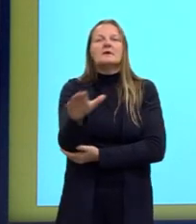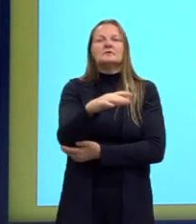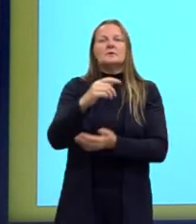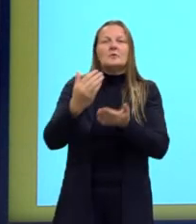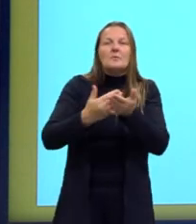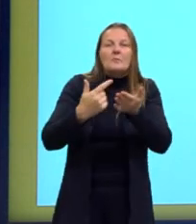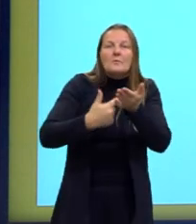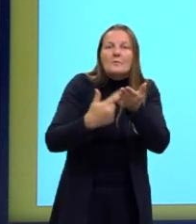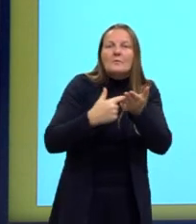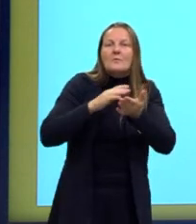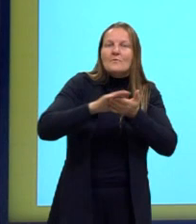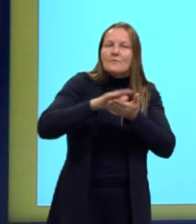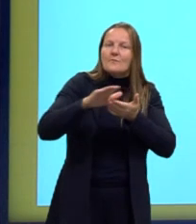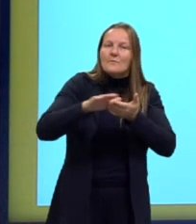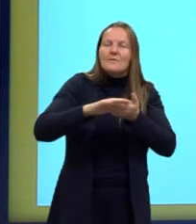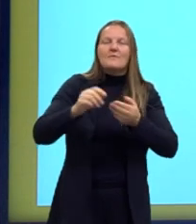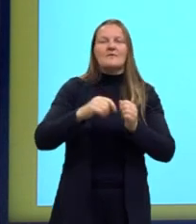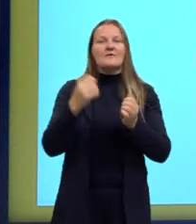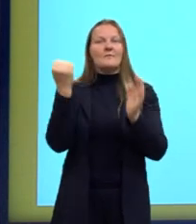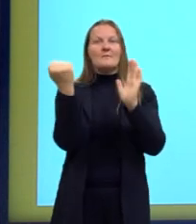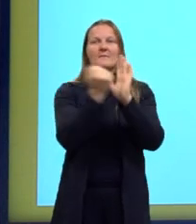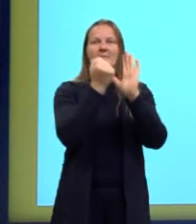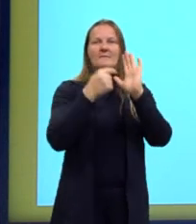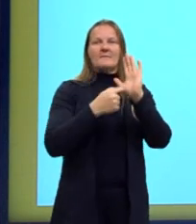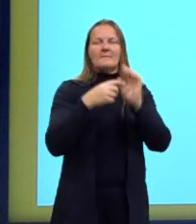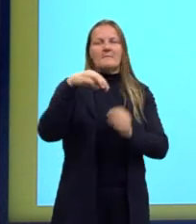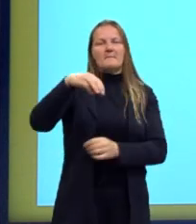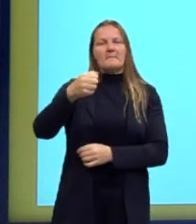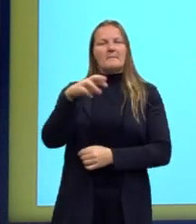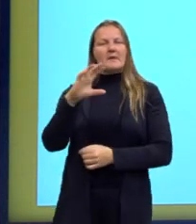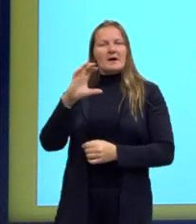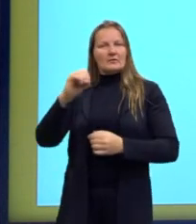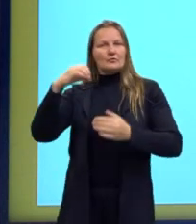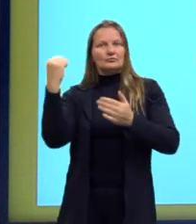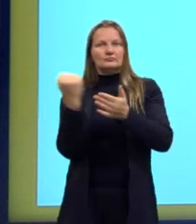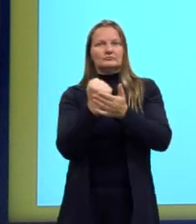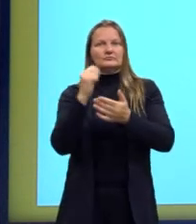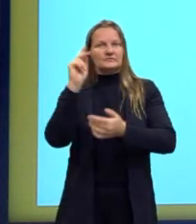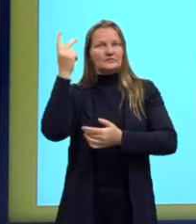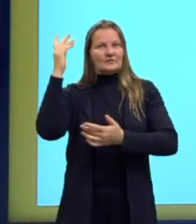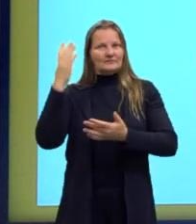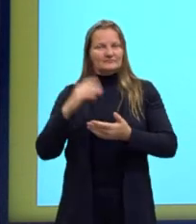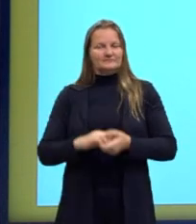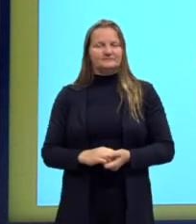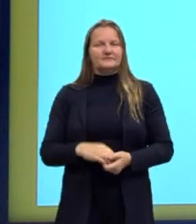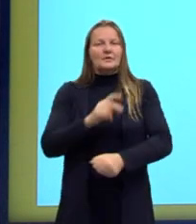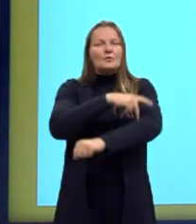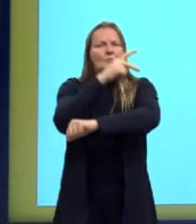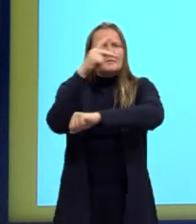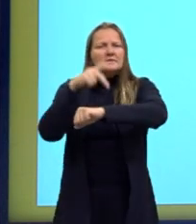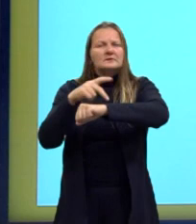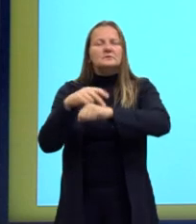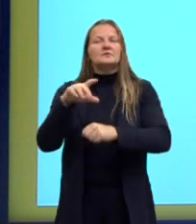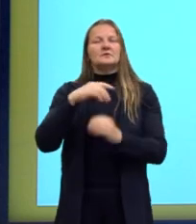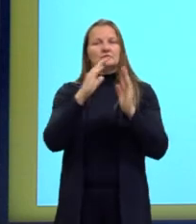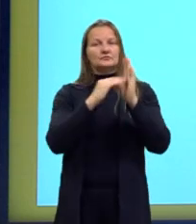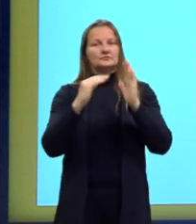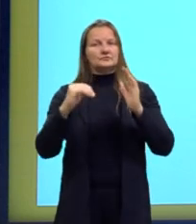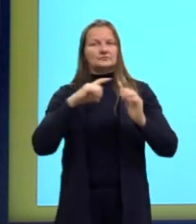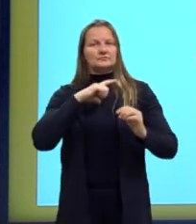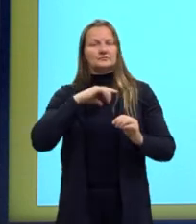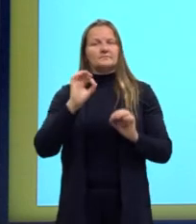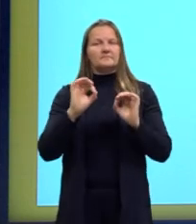Publicações das obras, que a gente diz onde mais ou menos começa e onde termina algo. O parnasianismo, então, é um estilo que vai